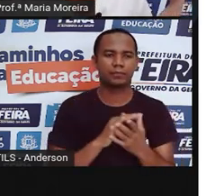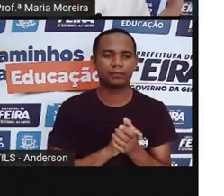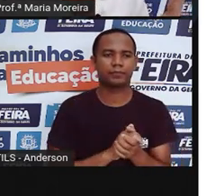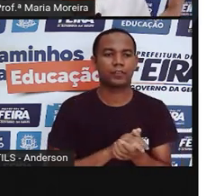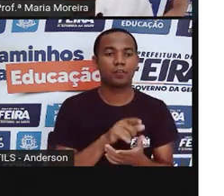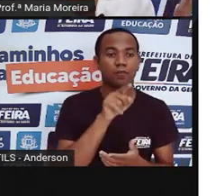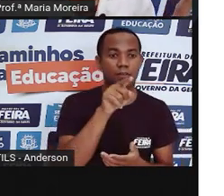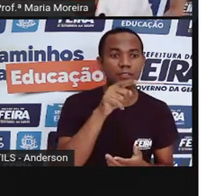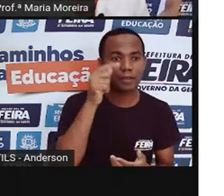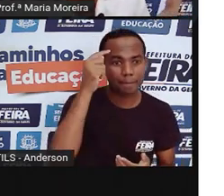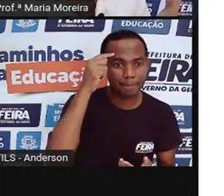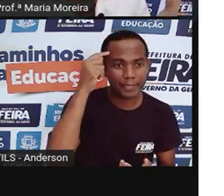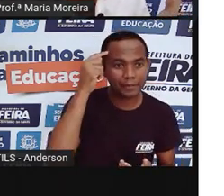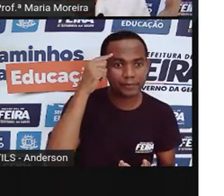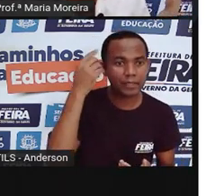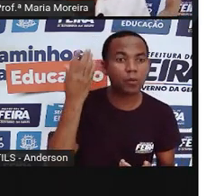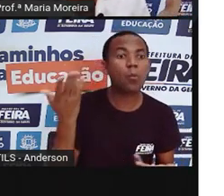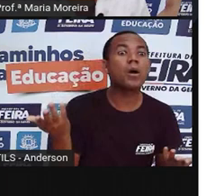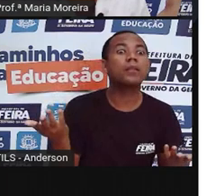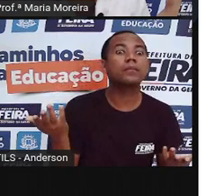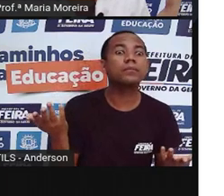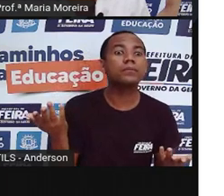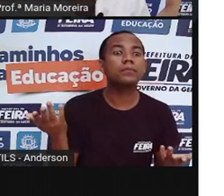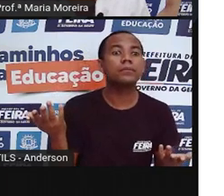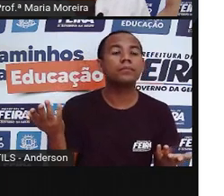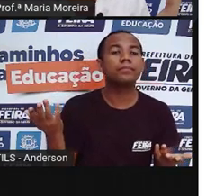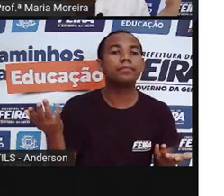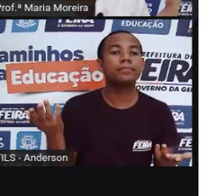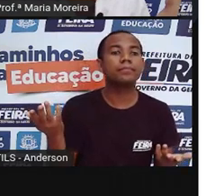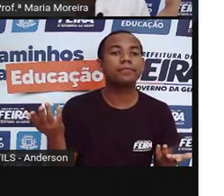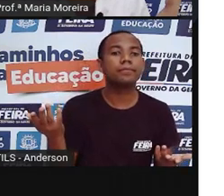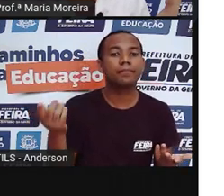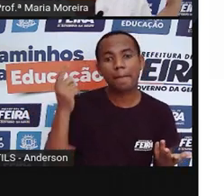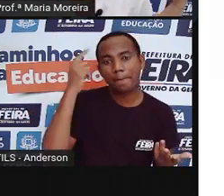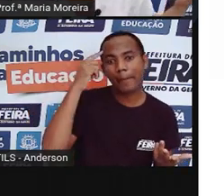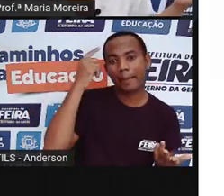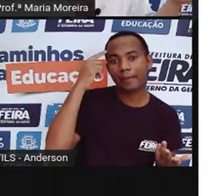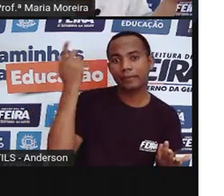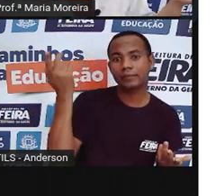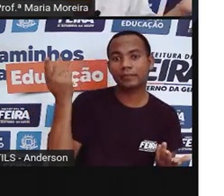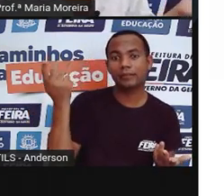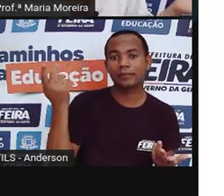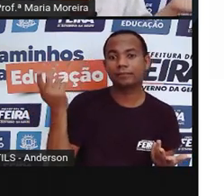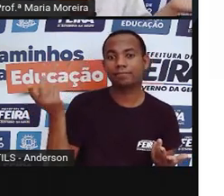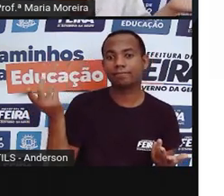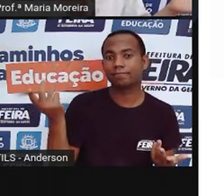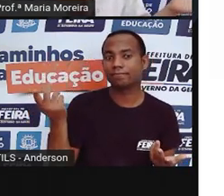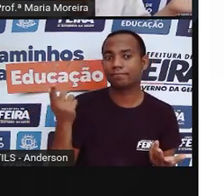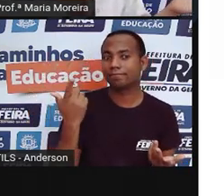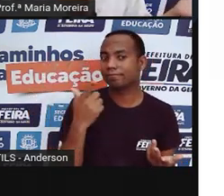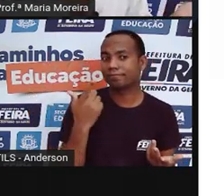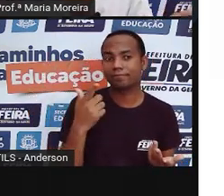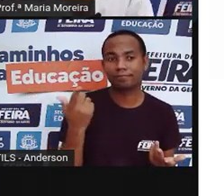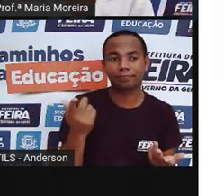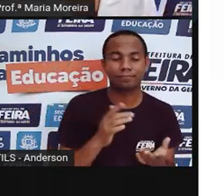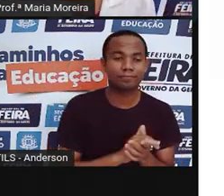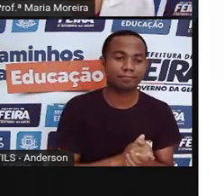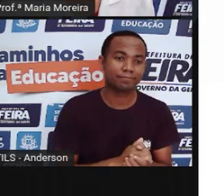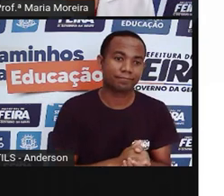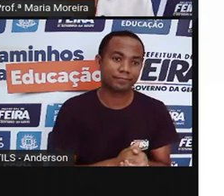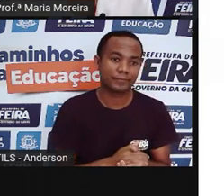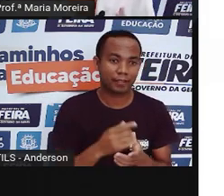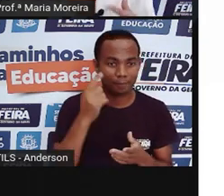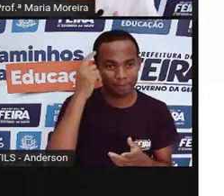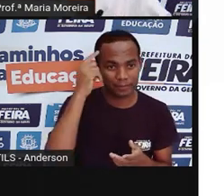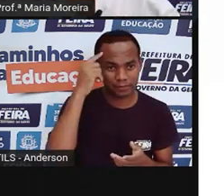quanto tempo o tempo tem? E aí, Anderson, quanto tempo o tempo tem? Pois é,